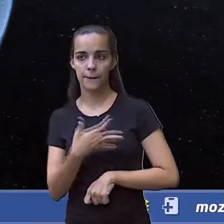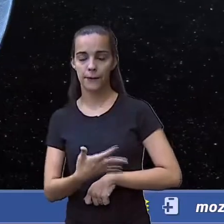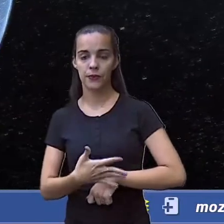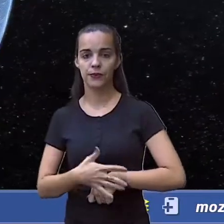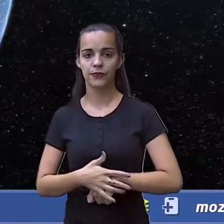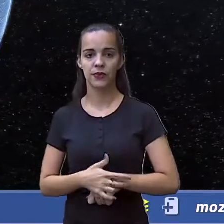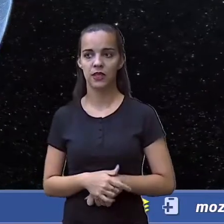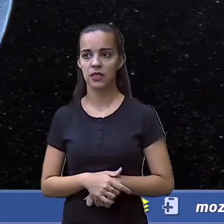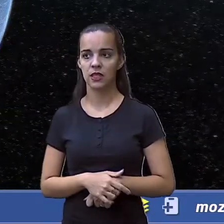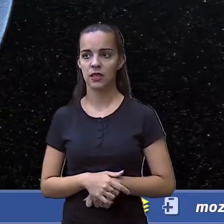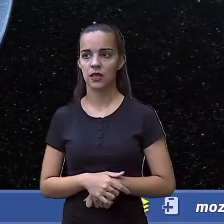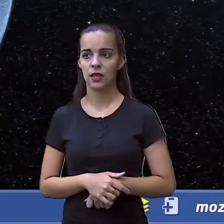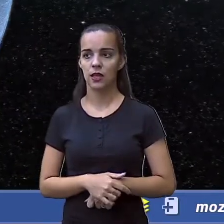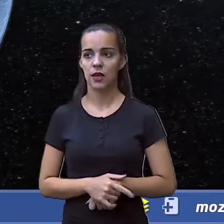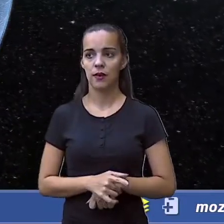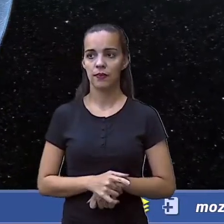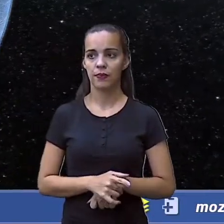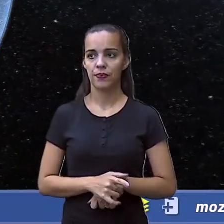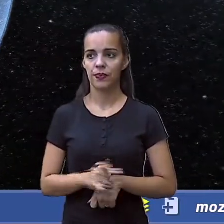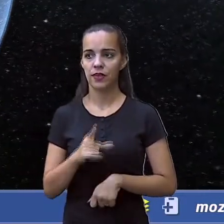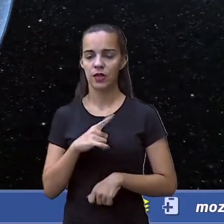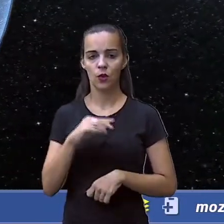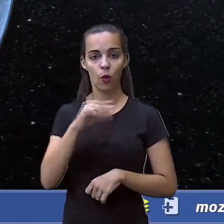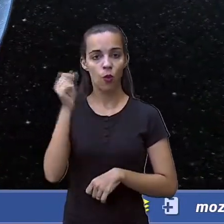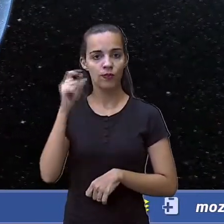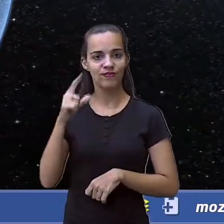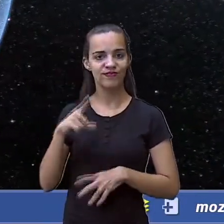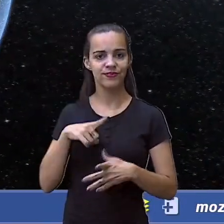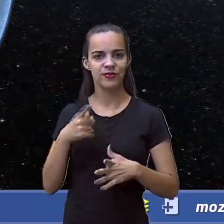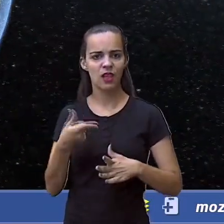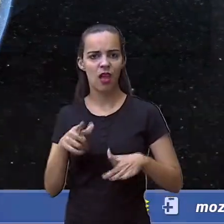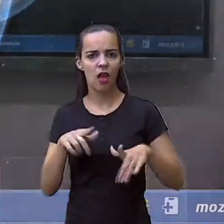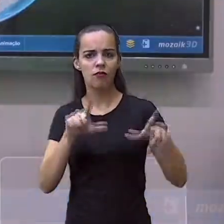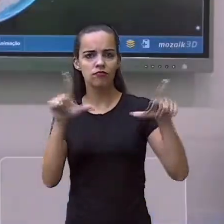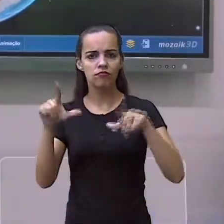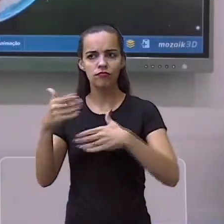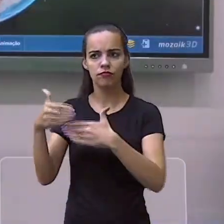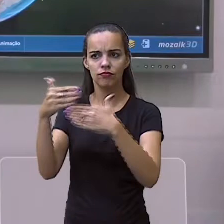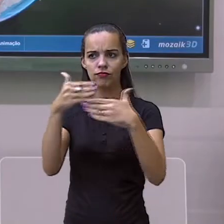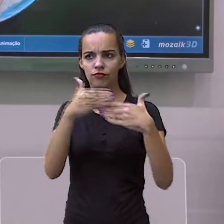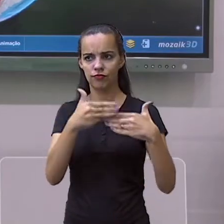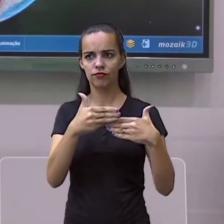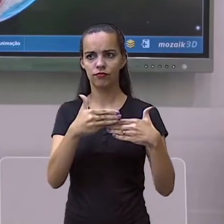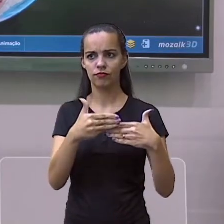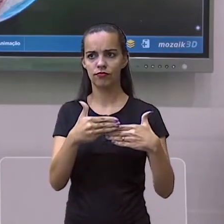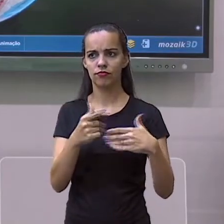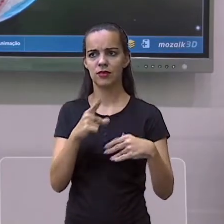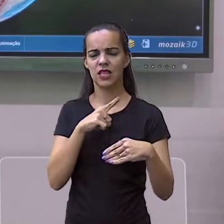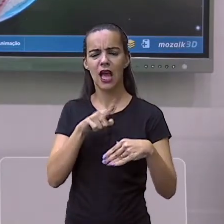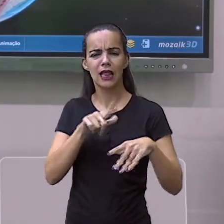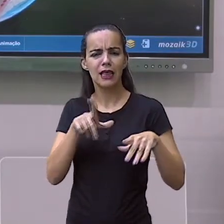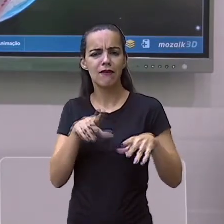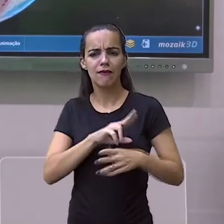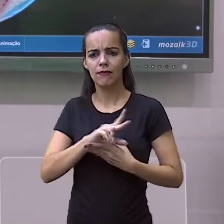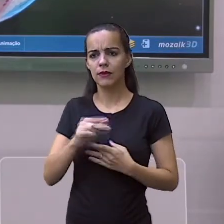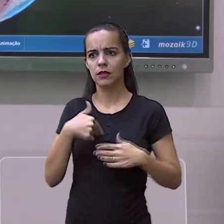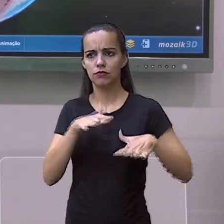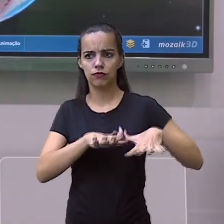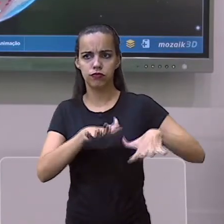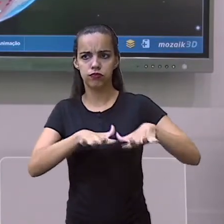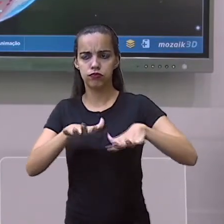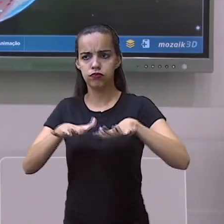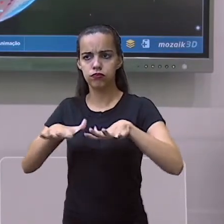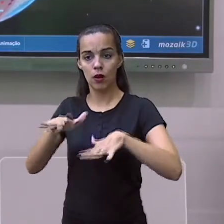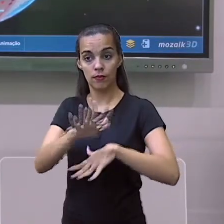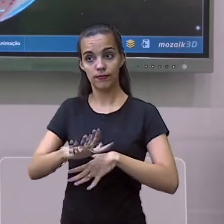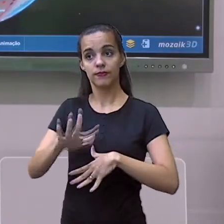e de pretos nós vamos ter os tremores, o epicentro de tremores nessa região,